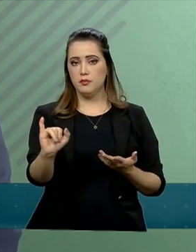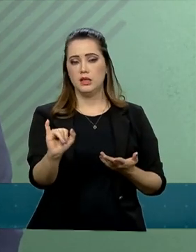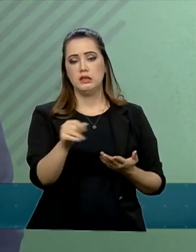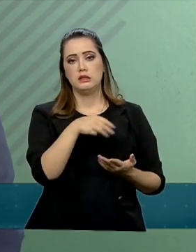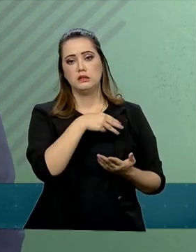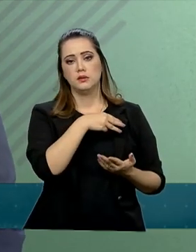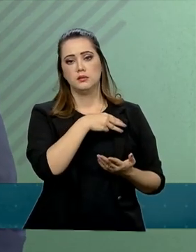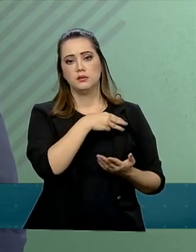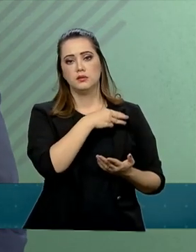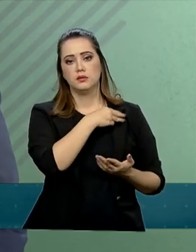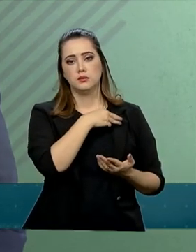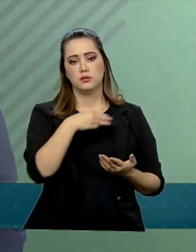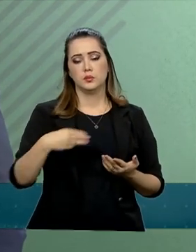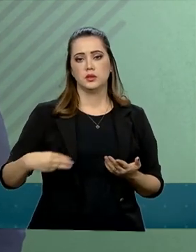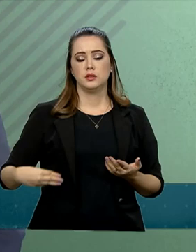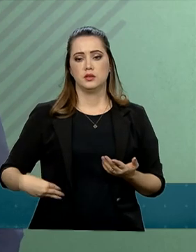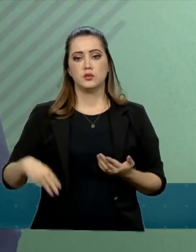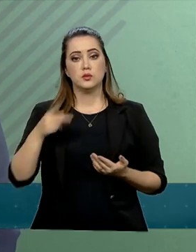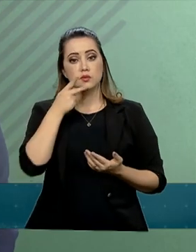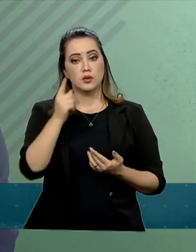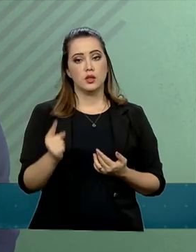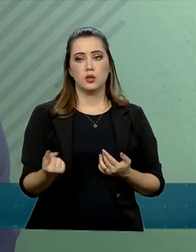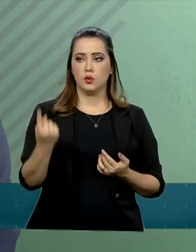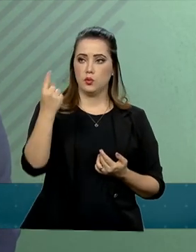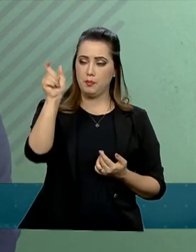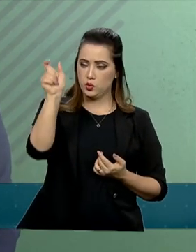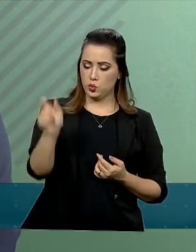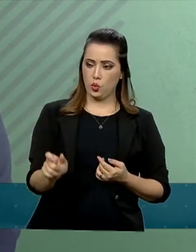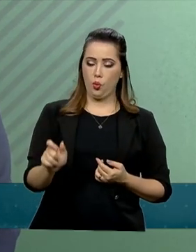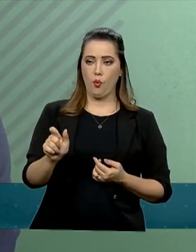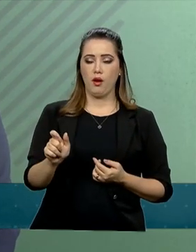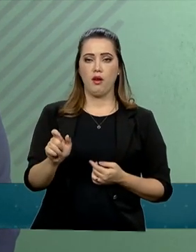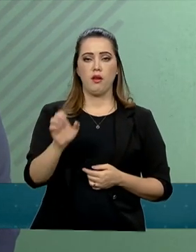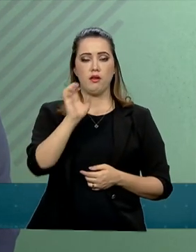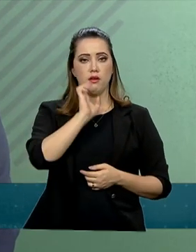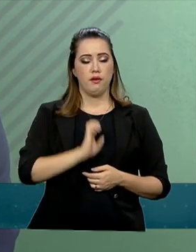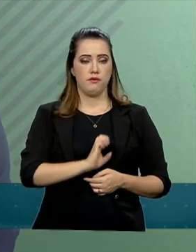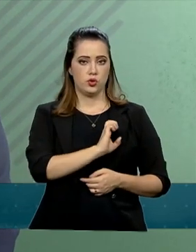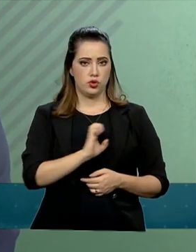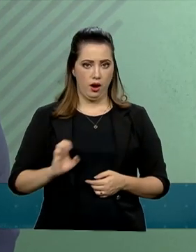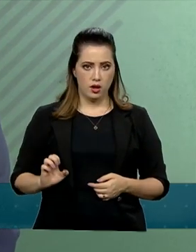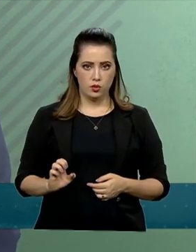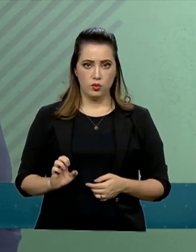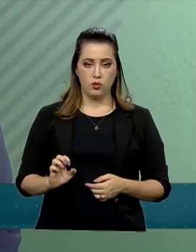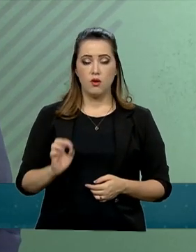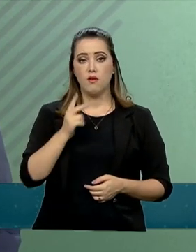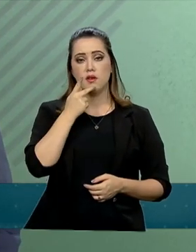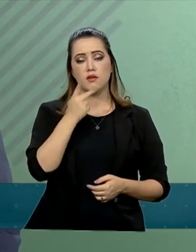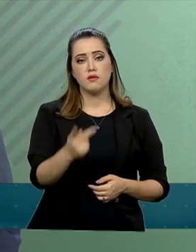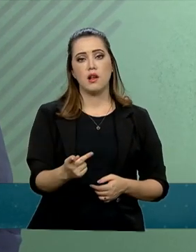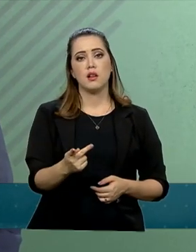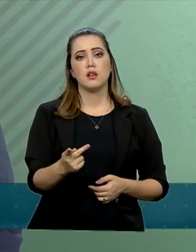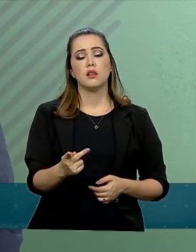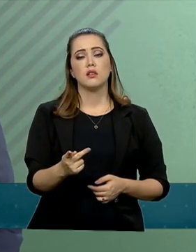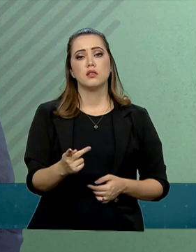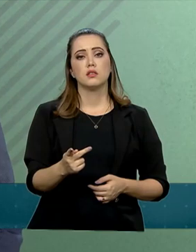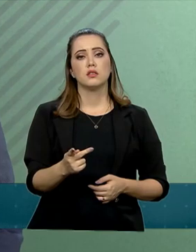cita, especificamente, um ministro evangélico, ele gostaria de expressar